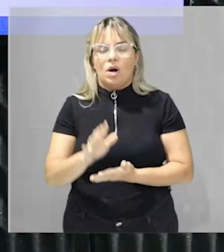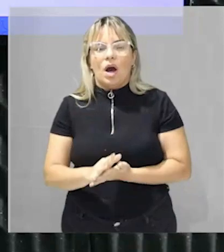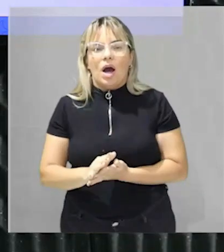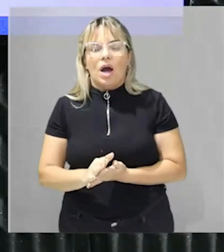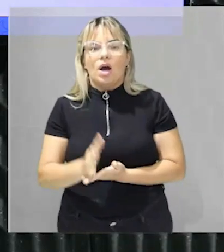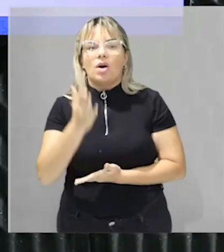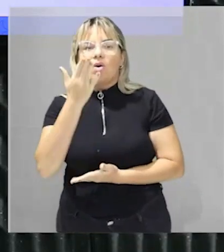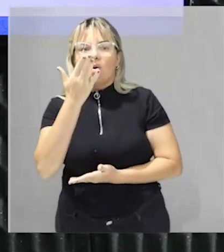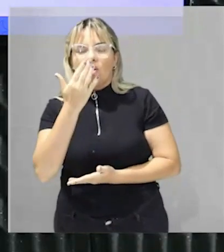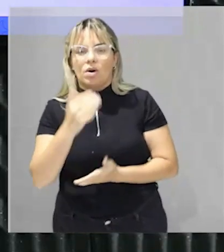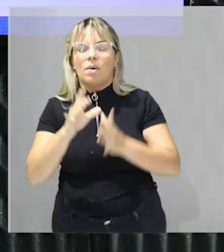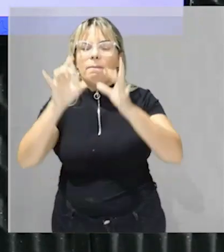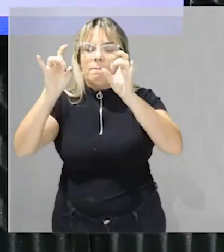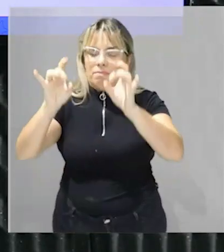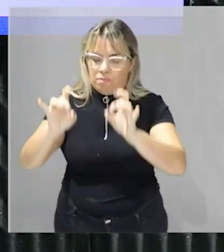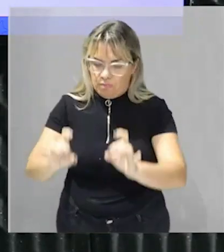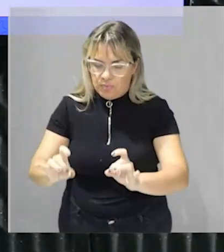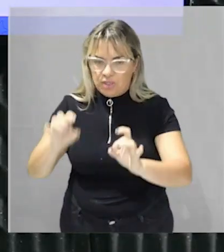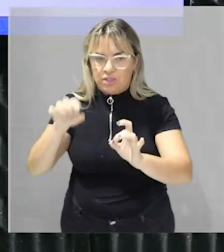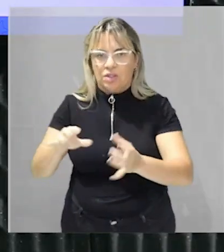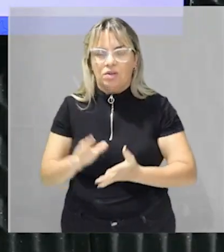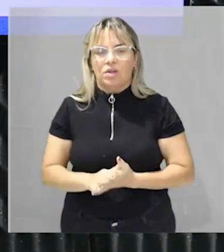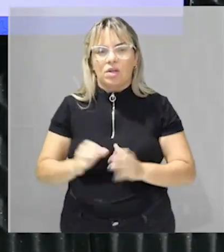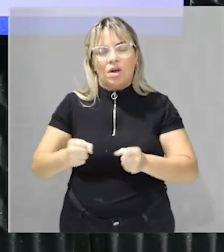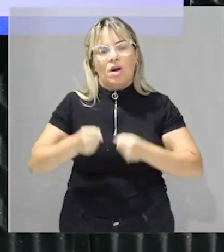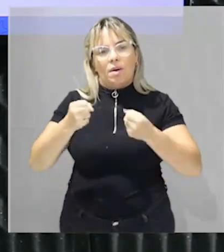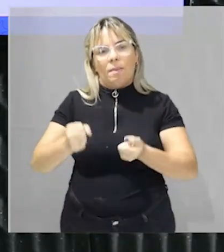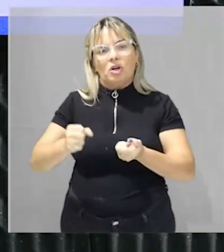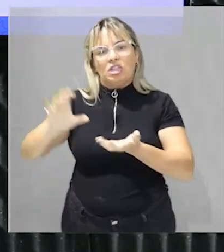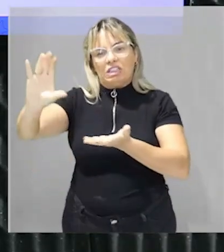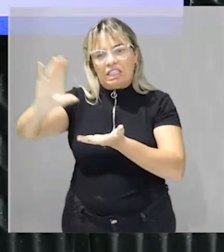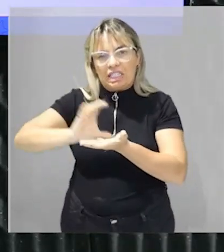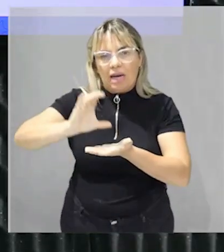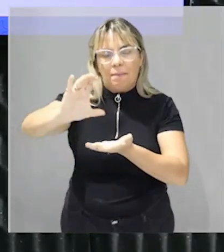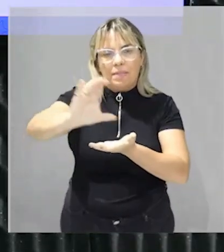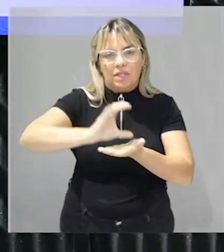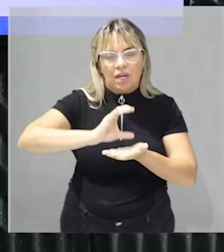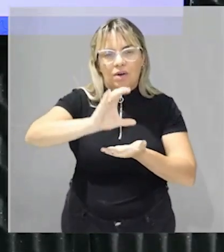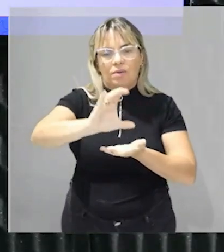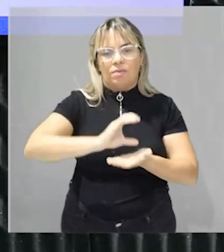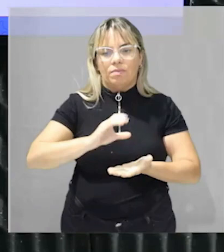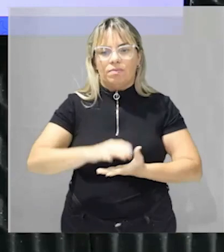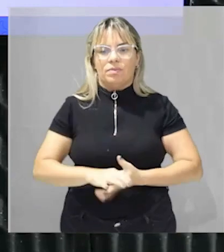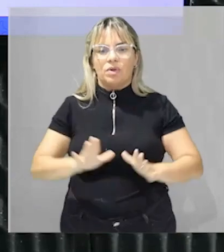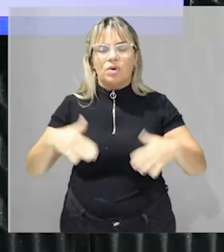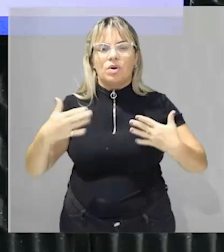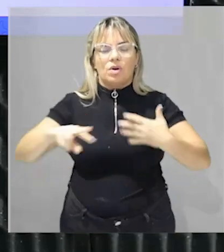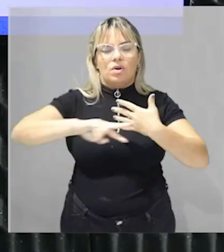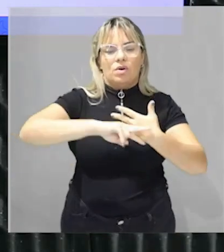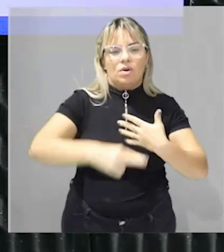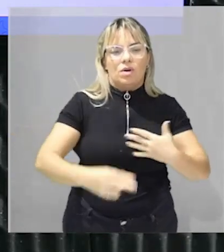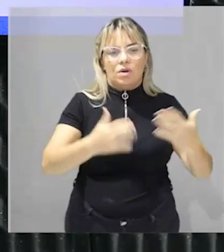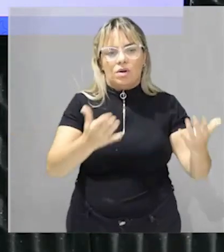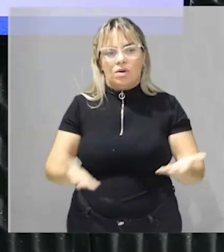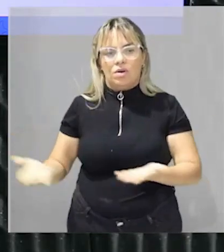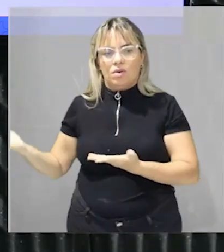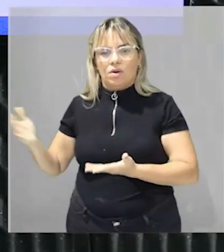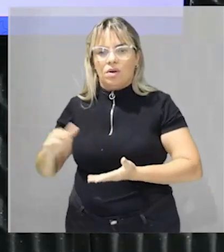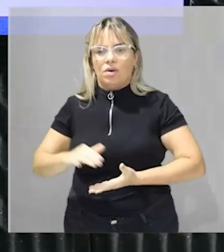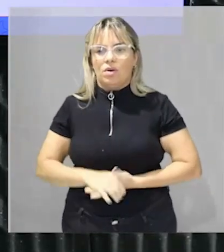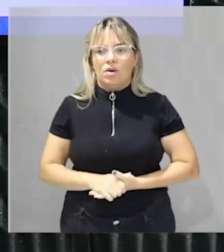ali mais específicos beleza? então bora pro texto qual foi a consequência aí para o Brasil galera né essa agricultura